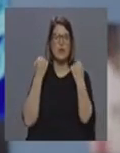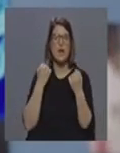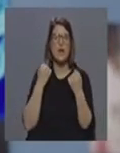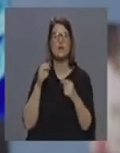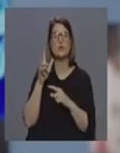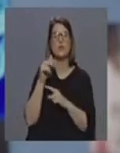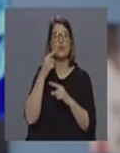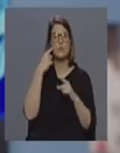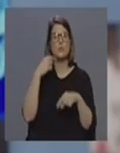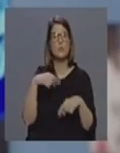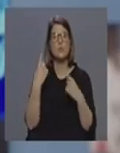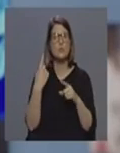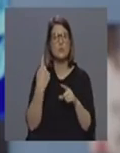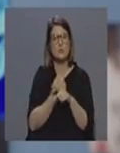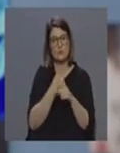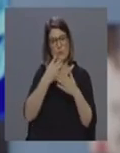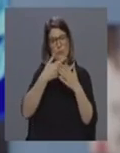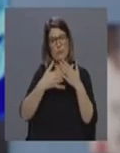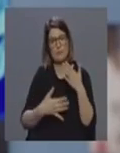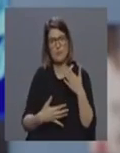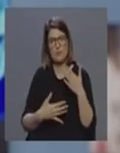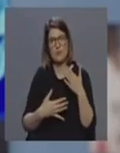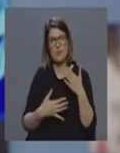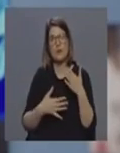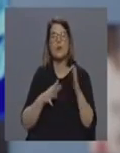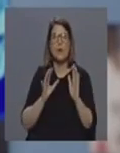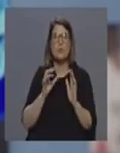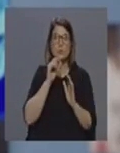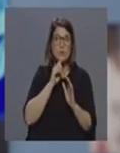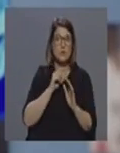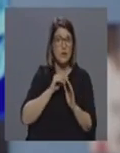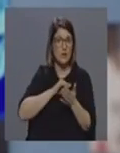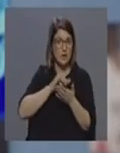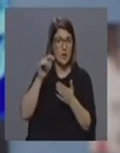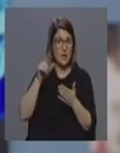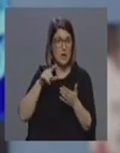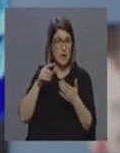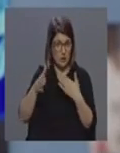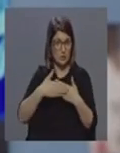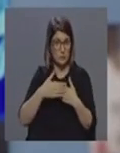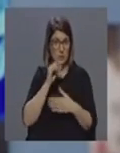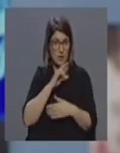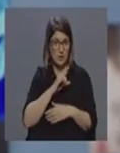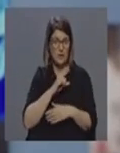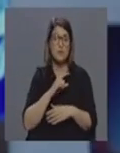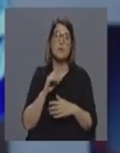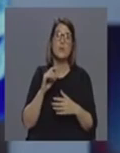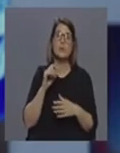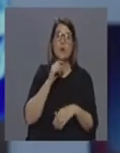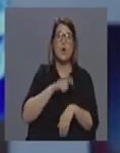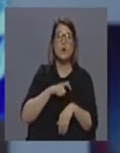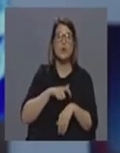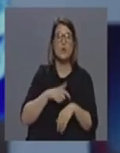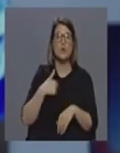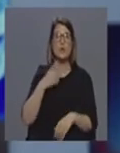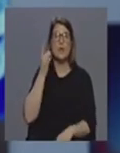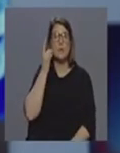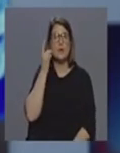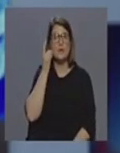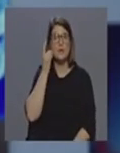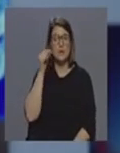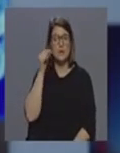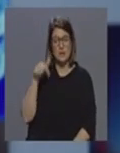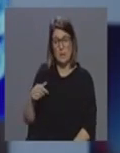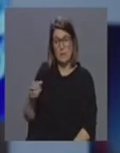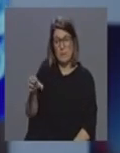públicas e etc para não é de excluir essa possibilidade não eu começava a dizer ou seja dentro de horas eu tenho o telemóvel até hoje aqui